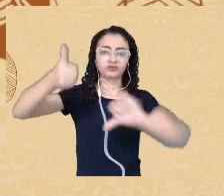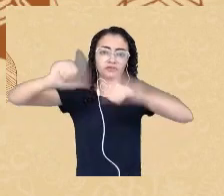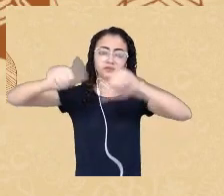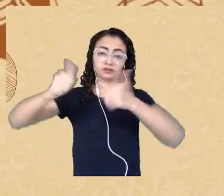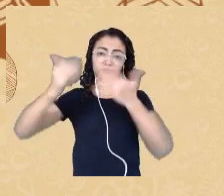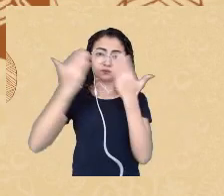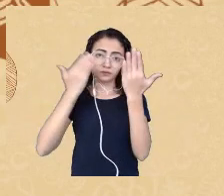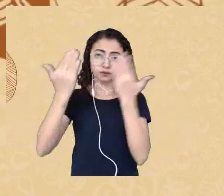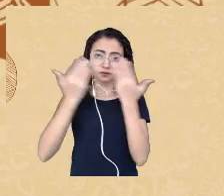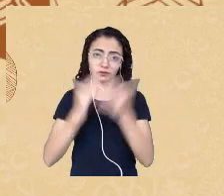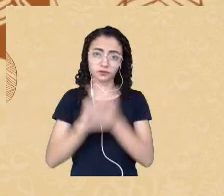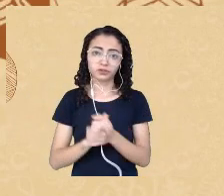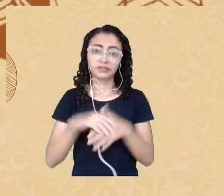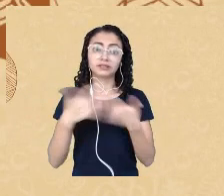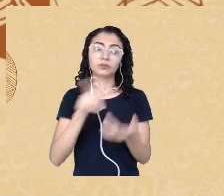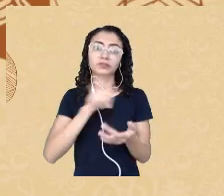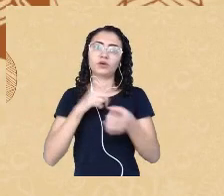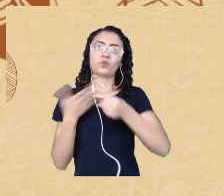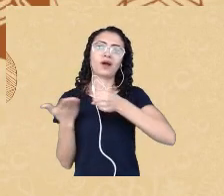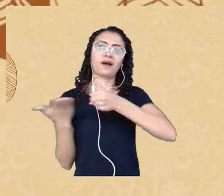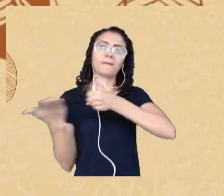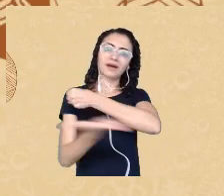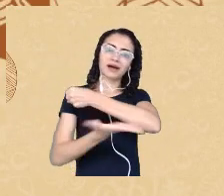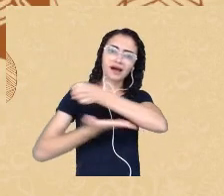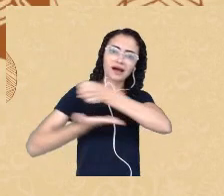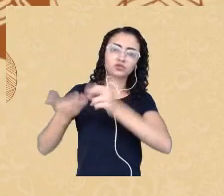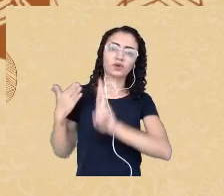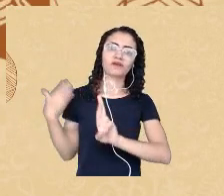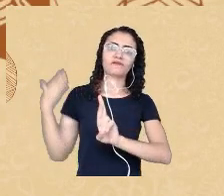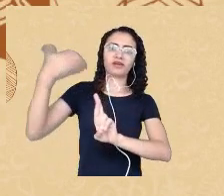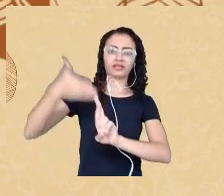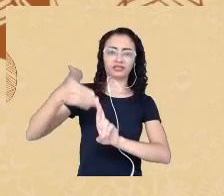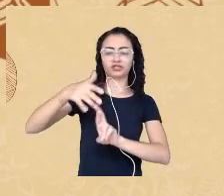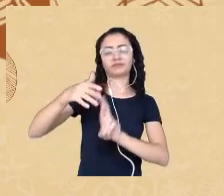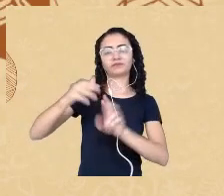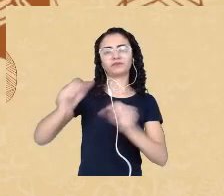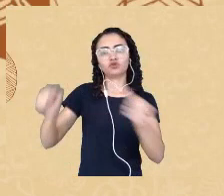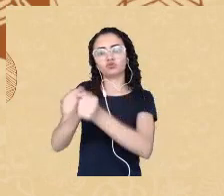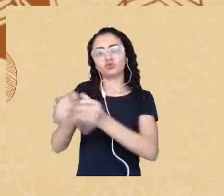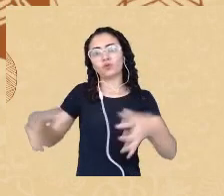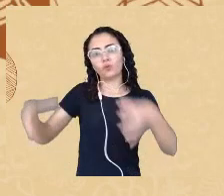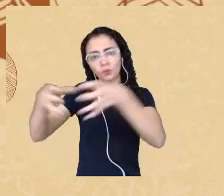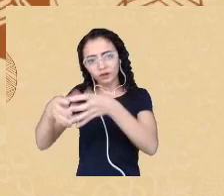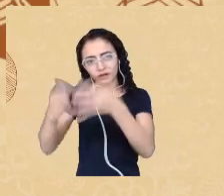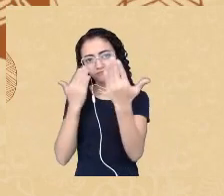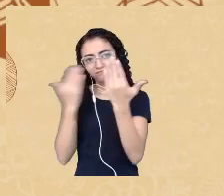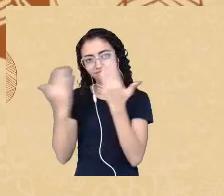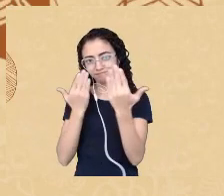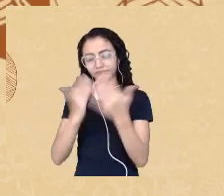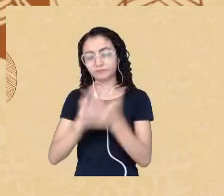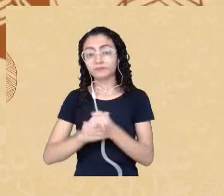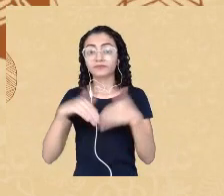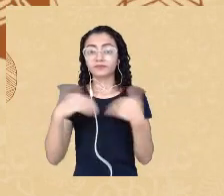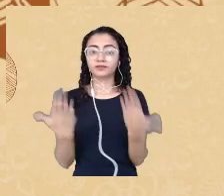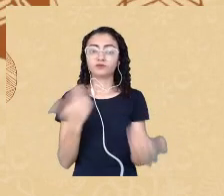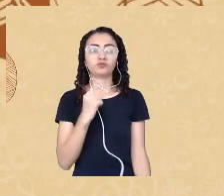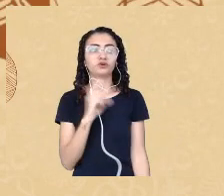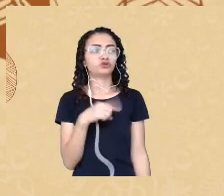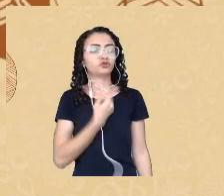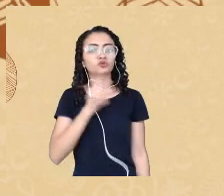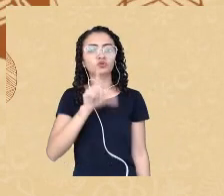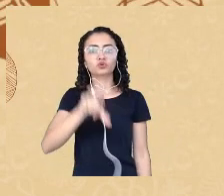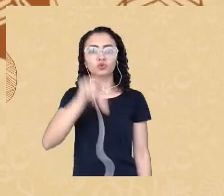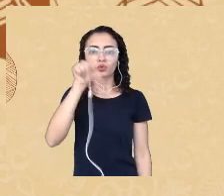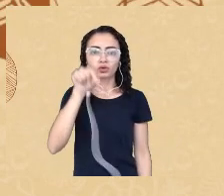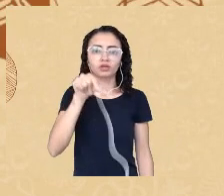respaldo, digamos assim, junto à comunidade. Então, essa revista, ela foi escolhida como o campo